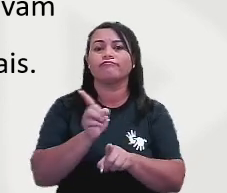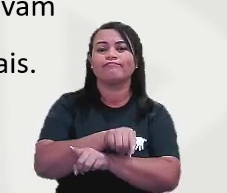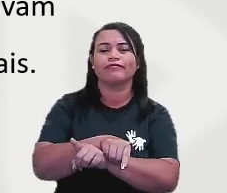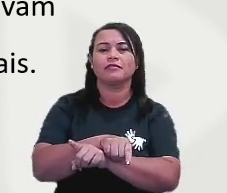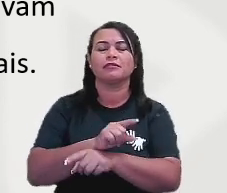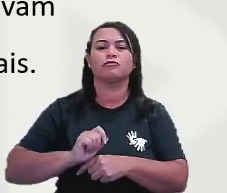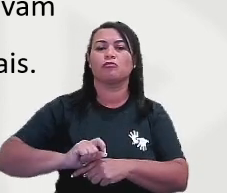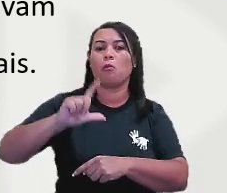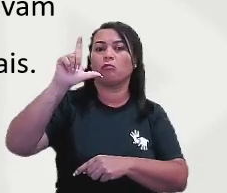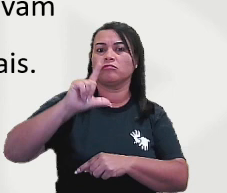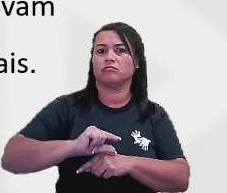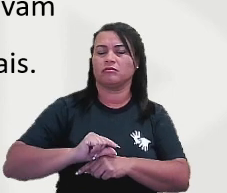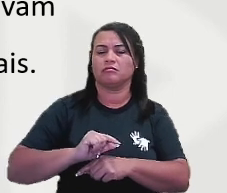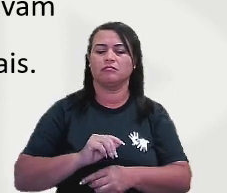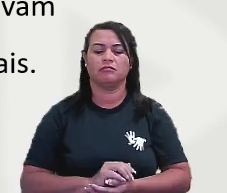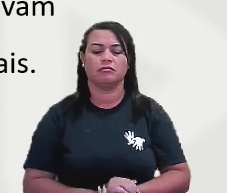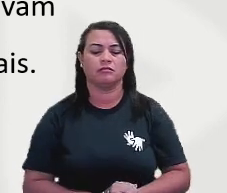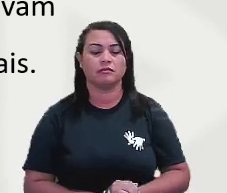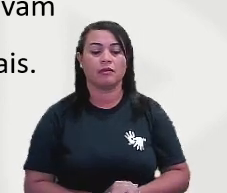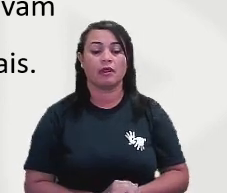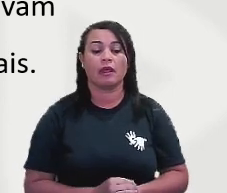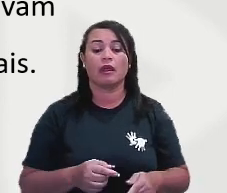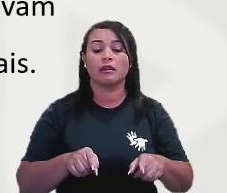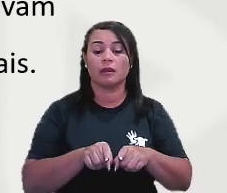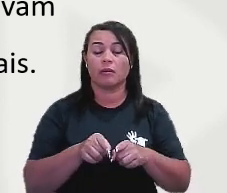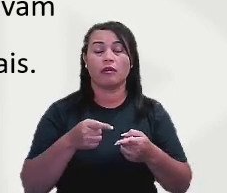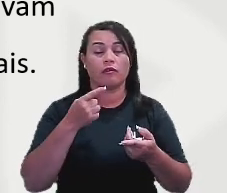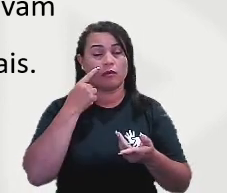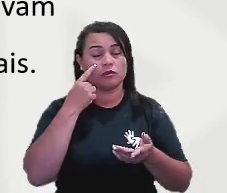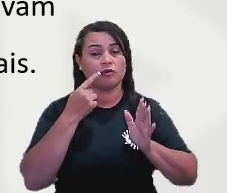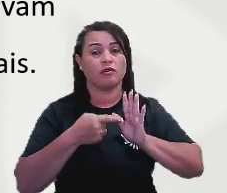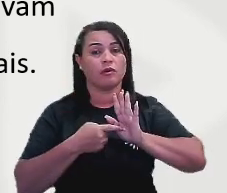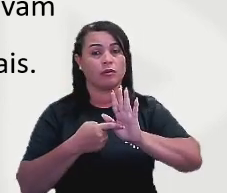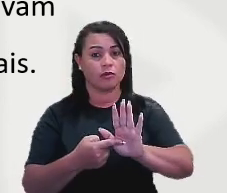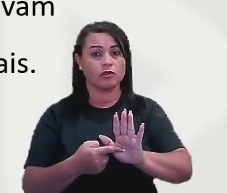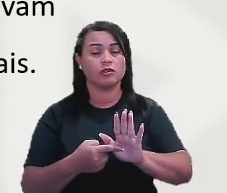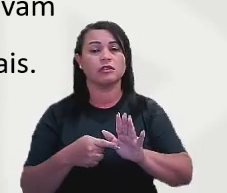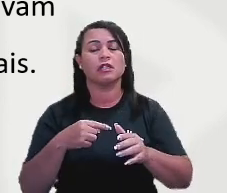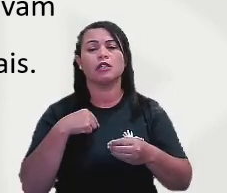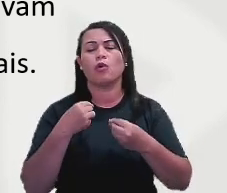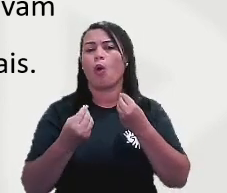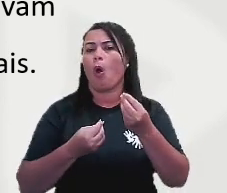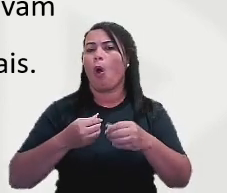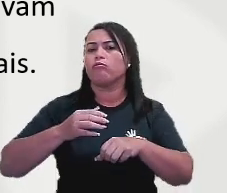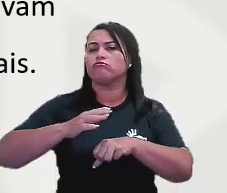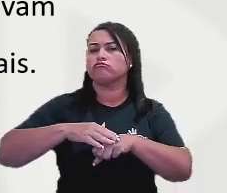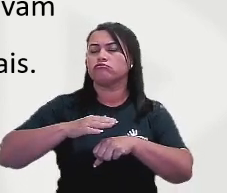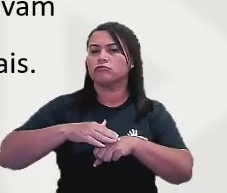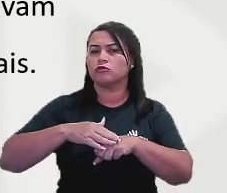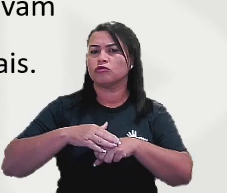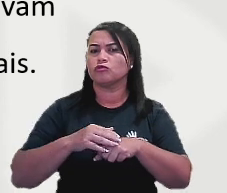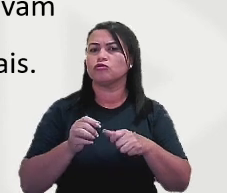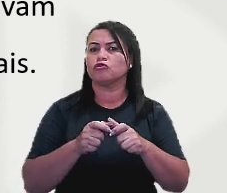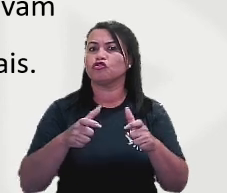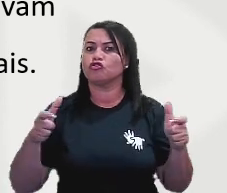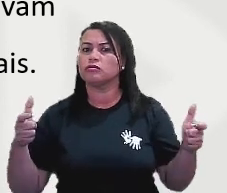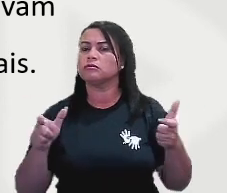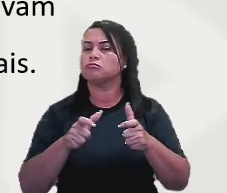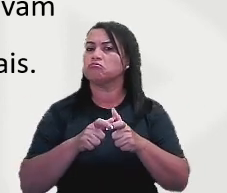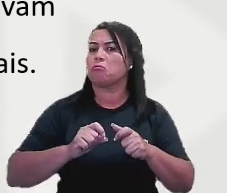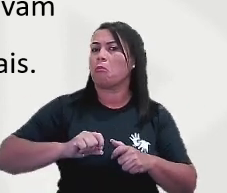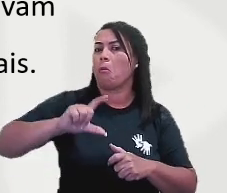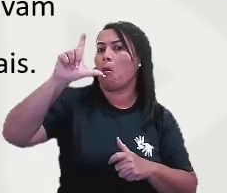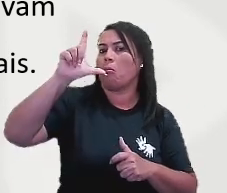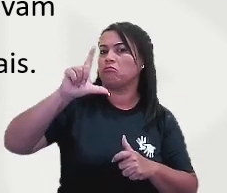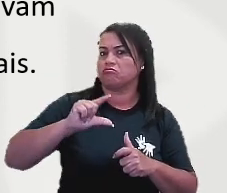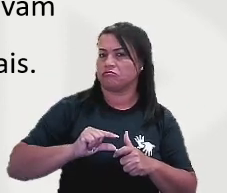Proporcionais. A gente vai tratar aqui da aplicação da propriedade fundamental das proporções, Grandezas